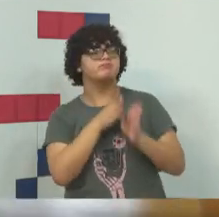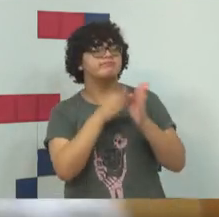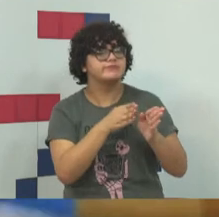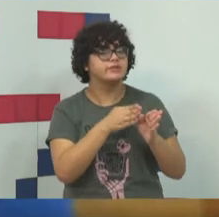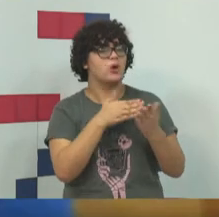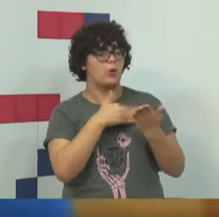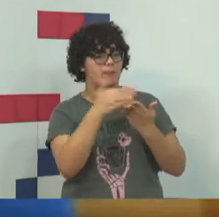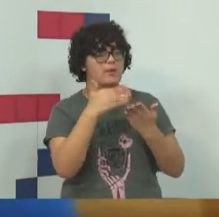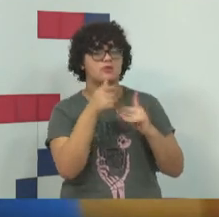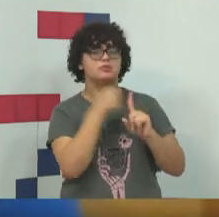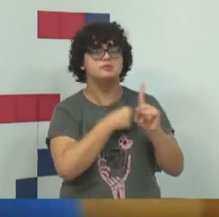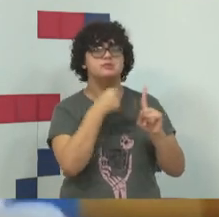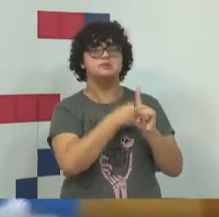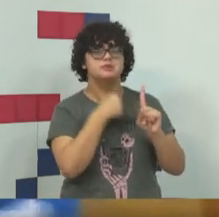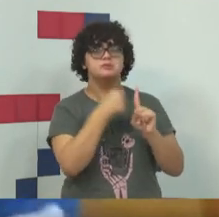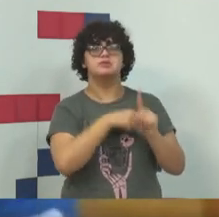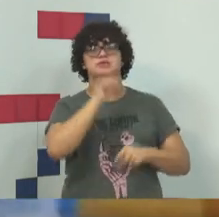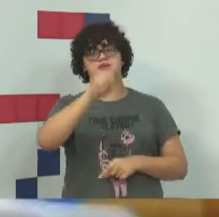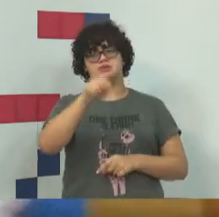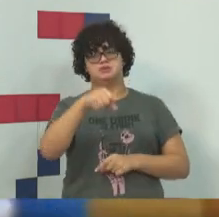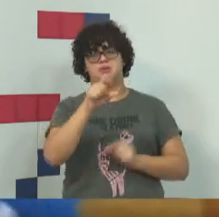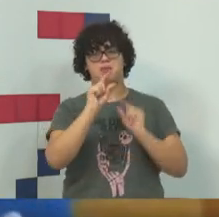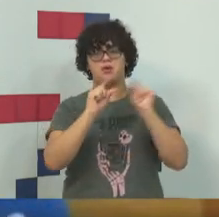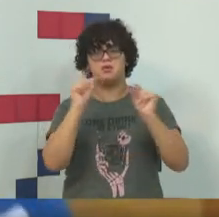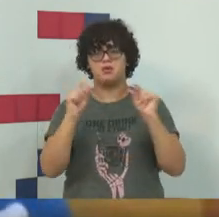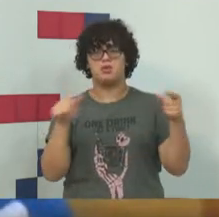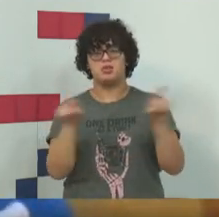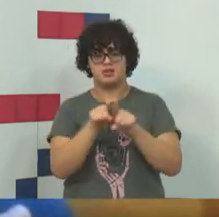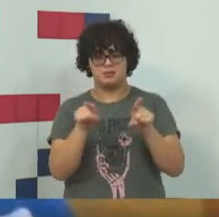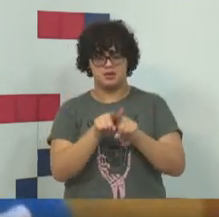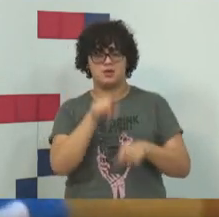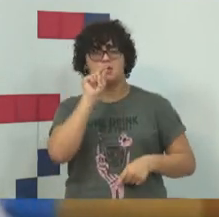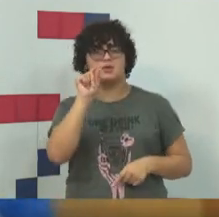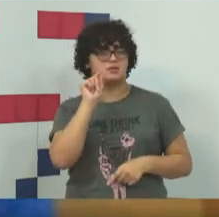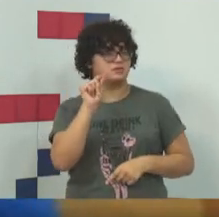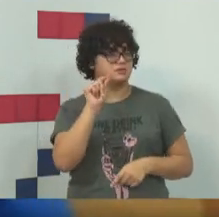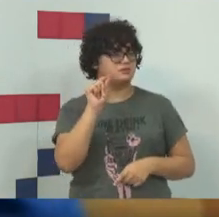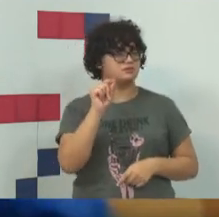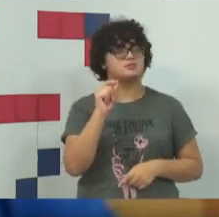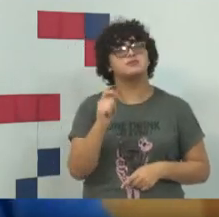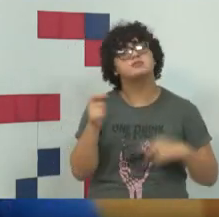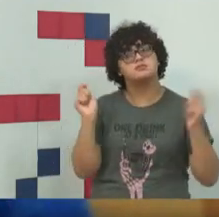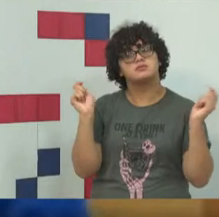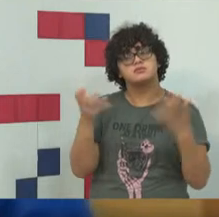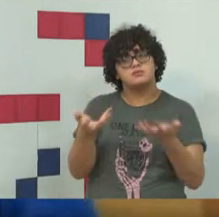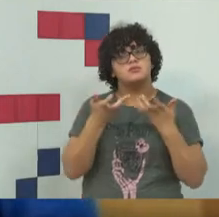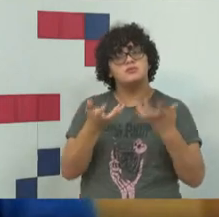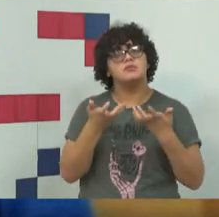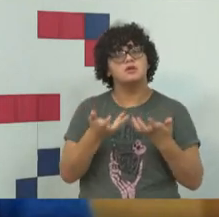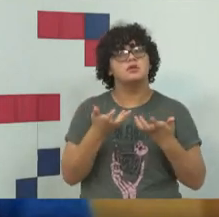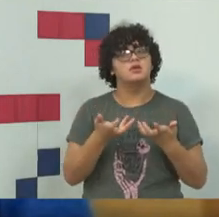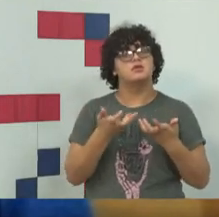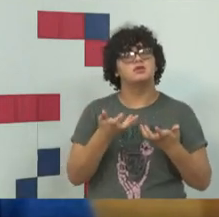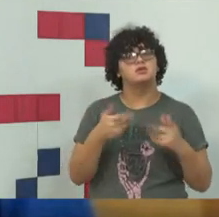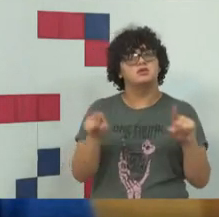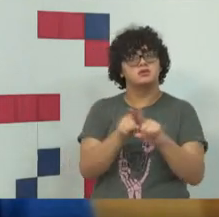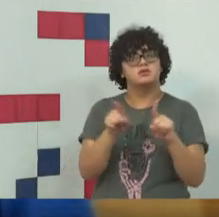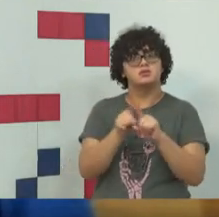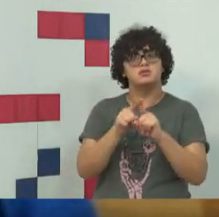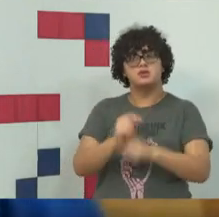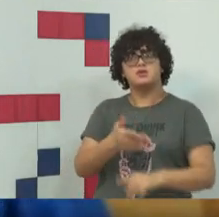caminhou um pouquinho. Também, por outro lado, a gente tende a querer uma